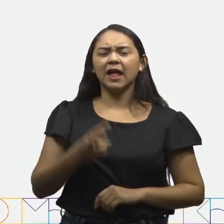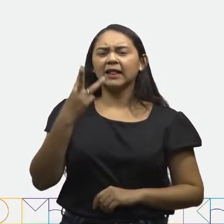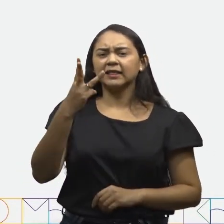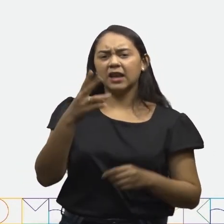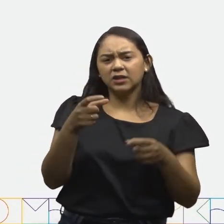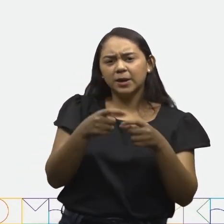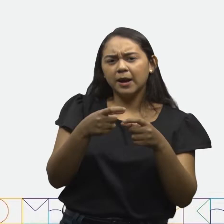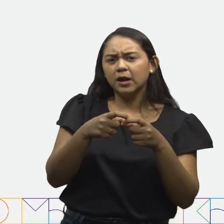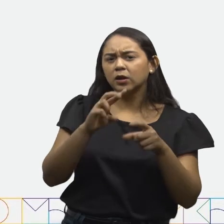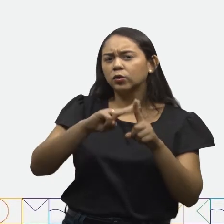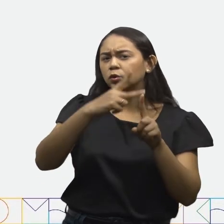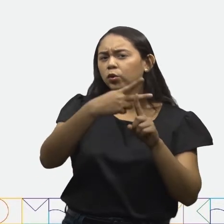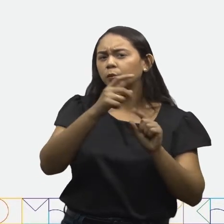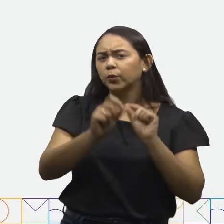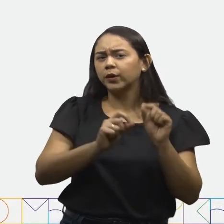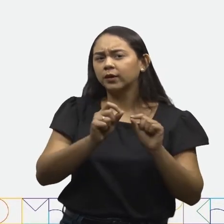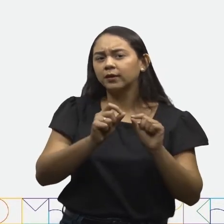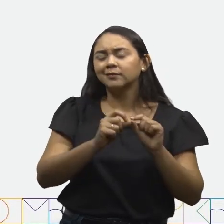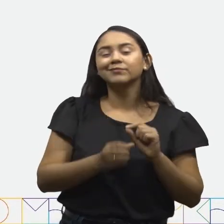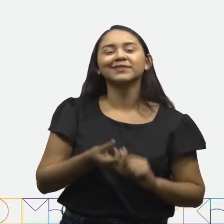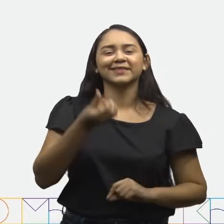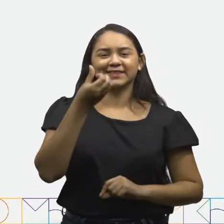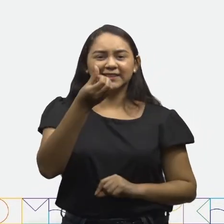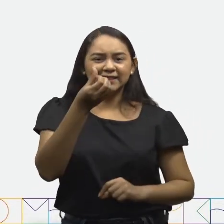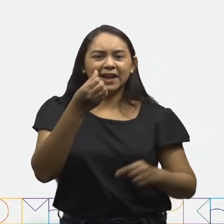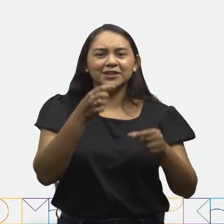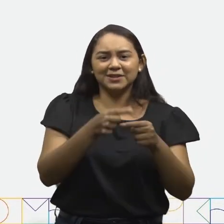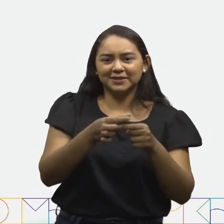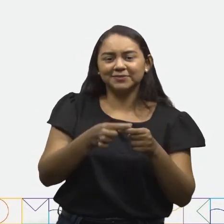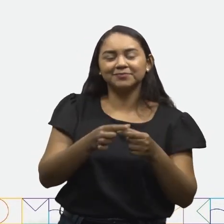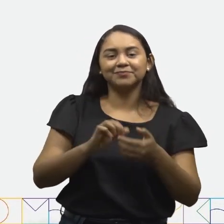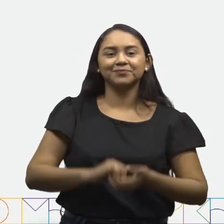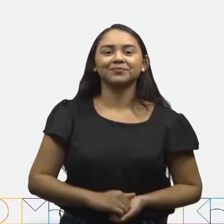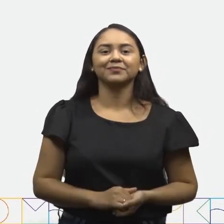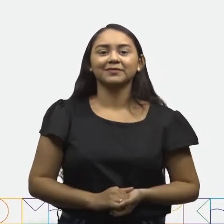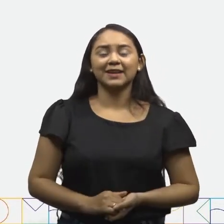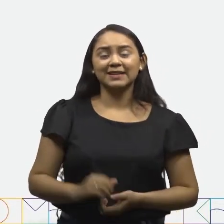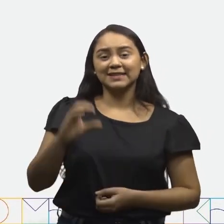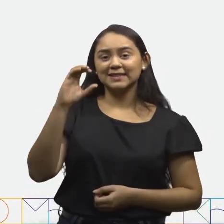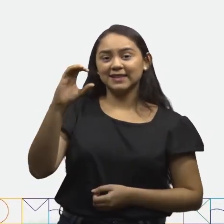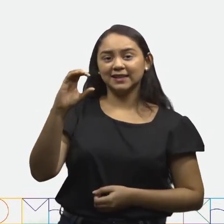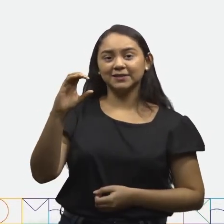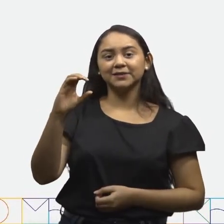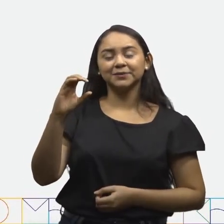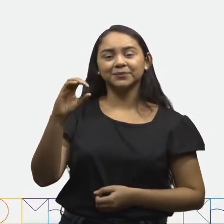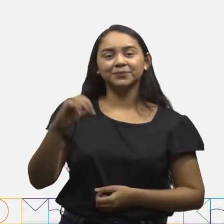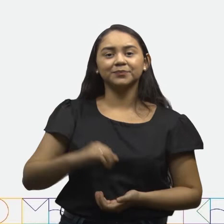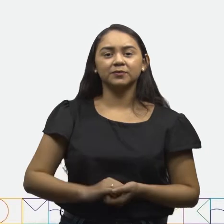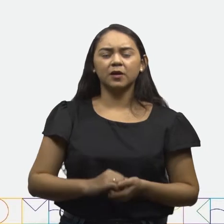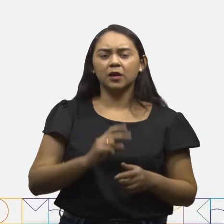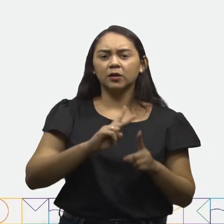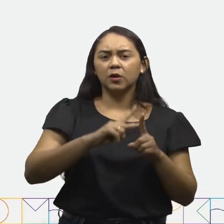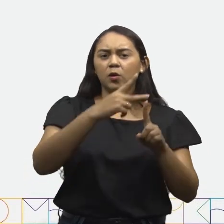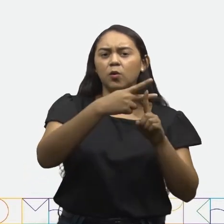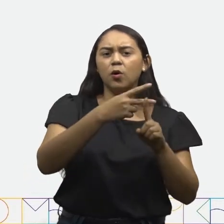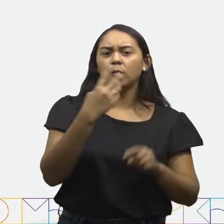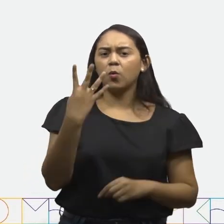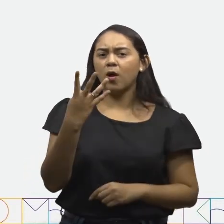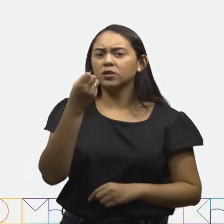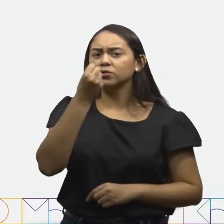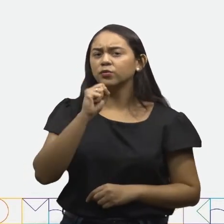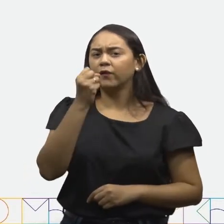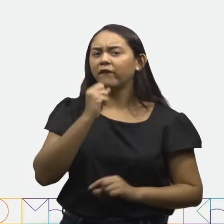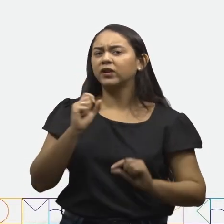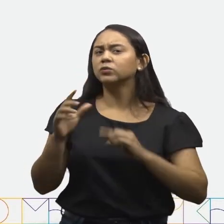o dobro de 3 legos é 6 legos. Letra C, 4